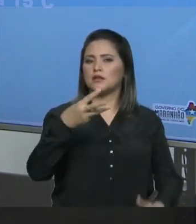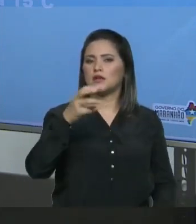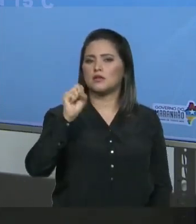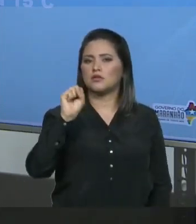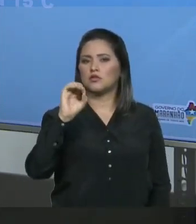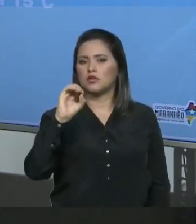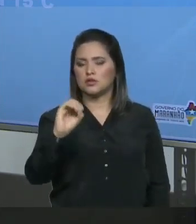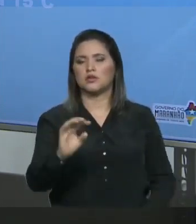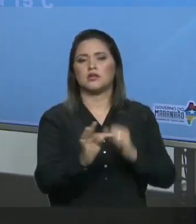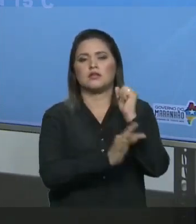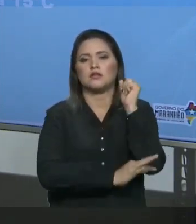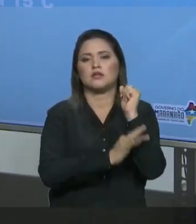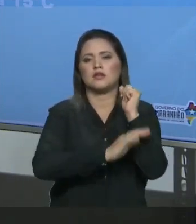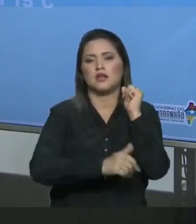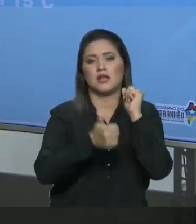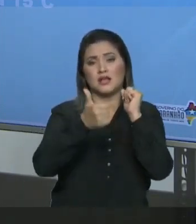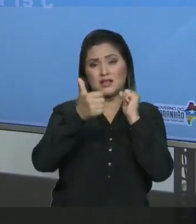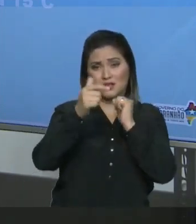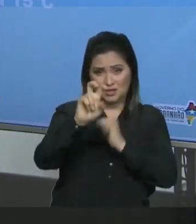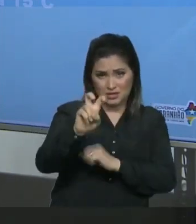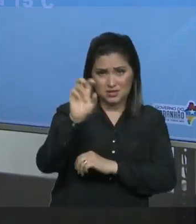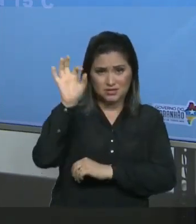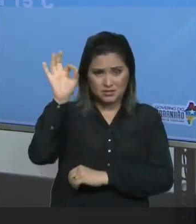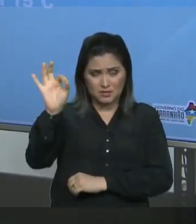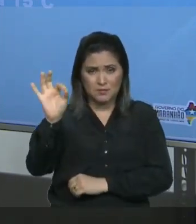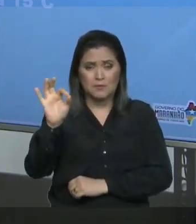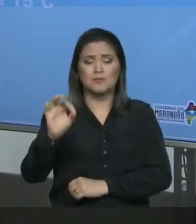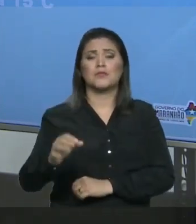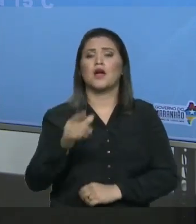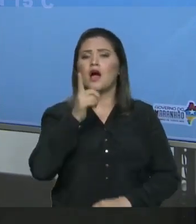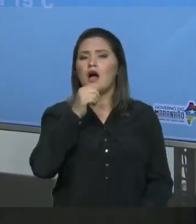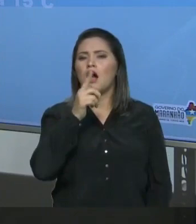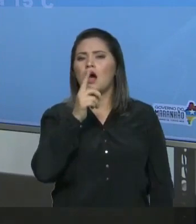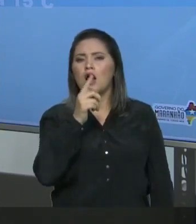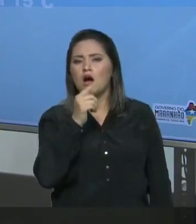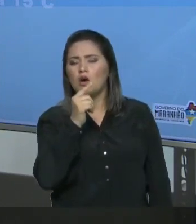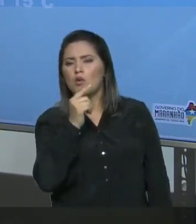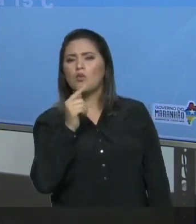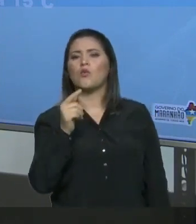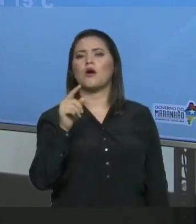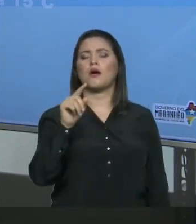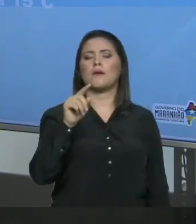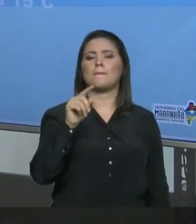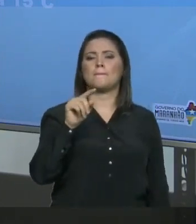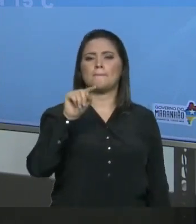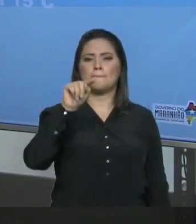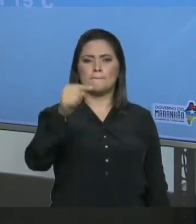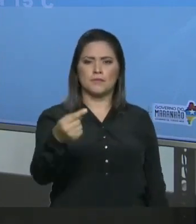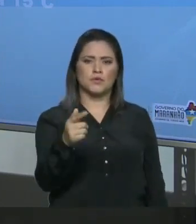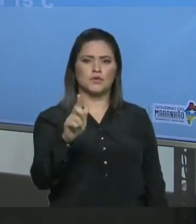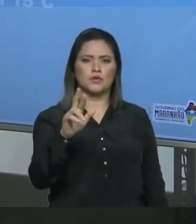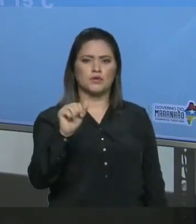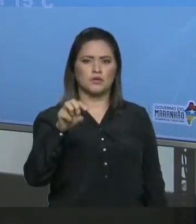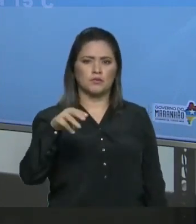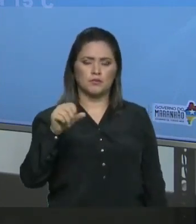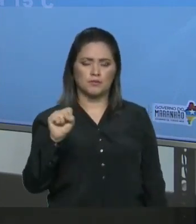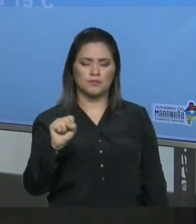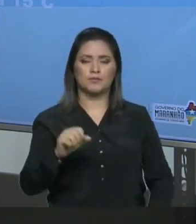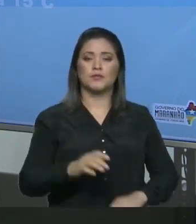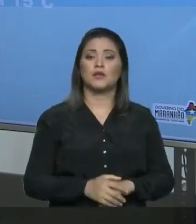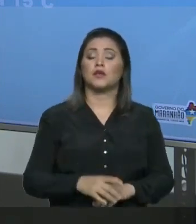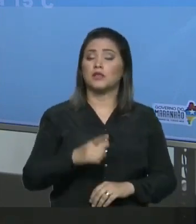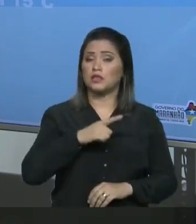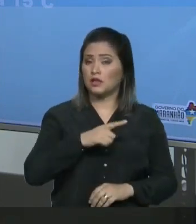380 gramas do sal de cozinha Perceba de que há uma proporção Entre a